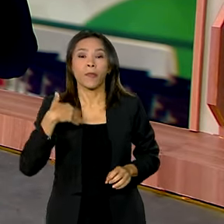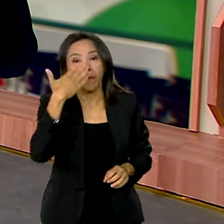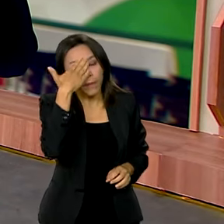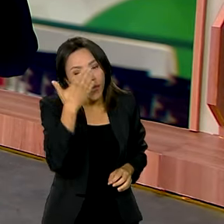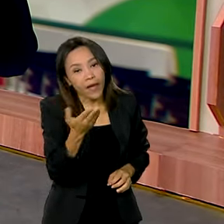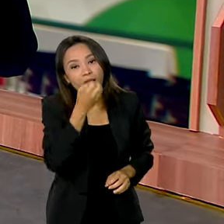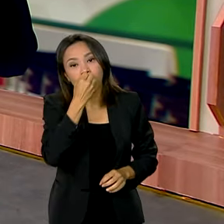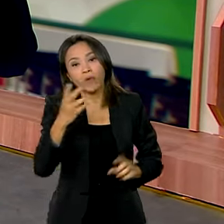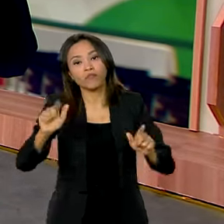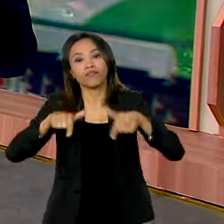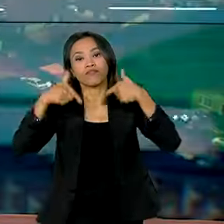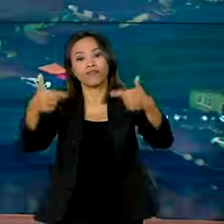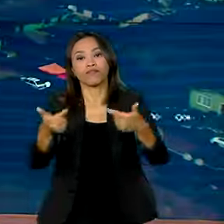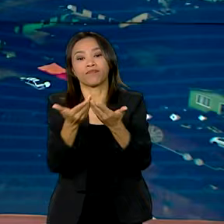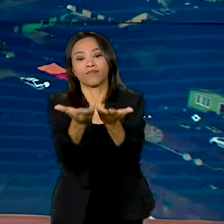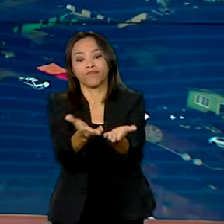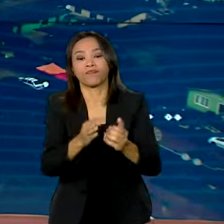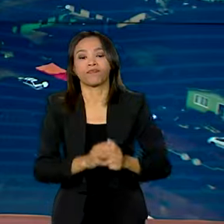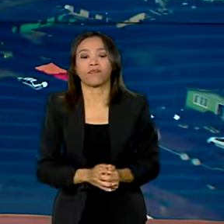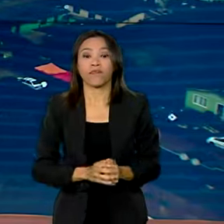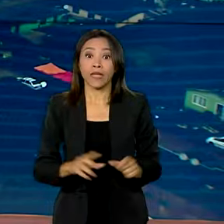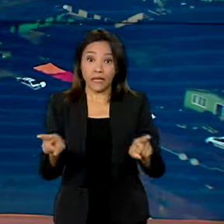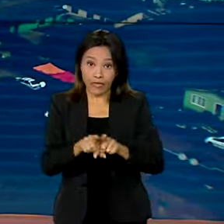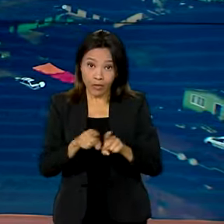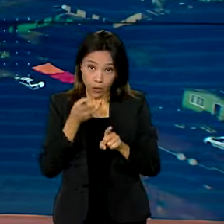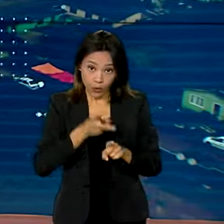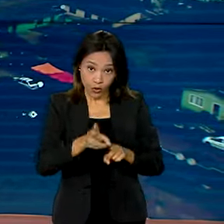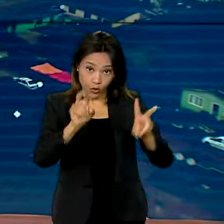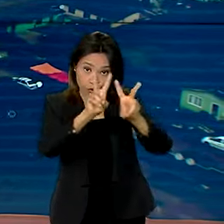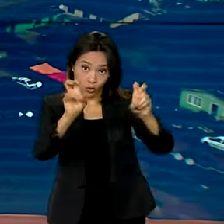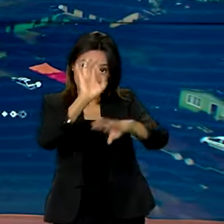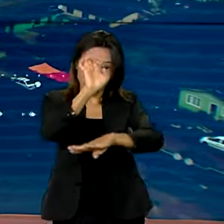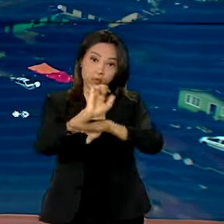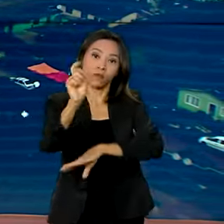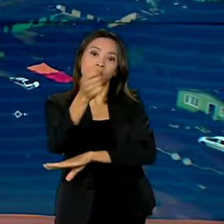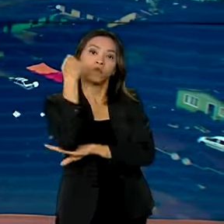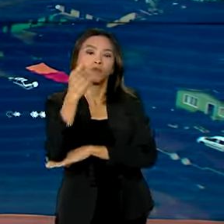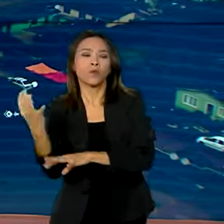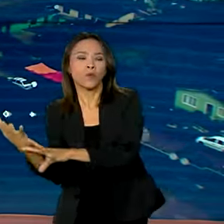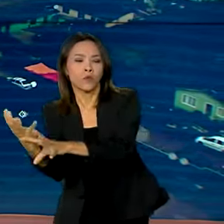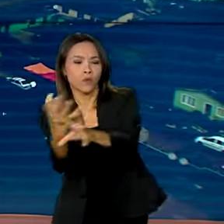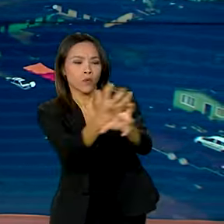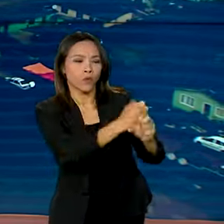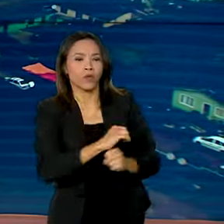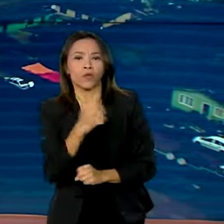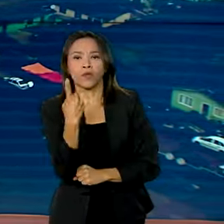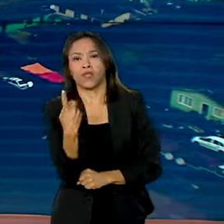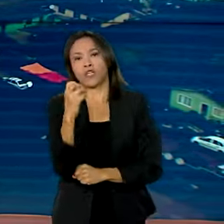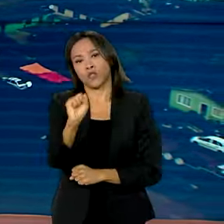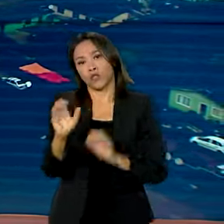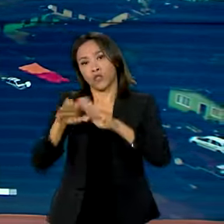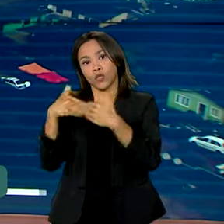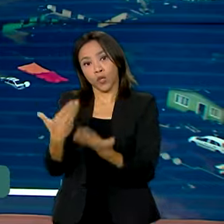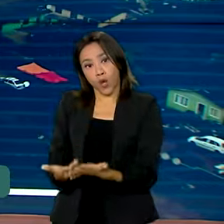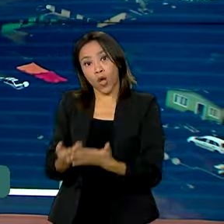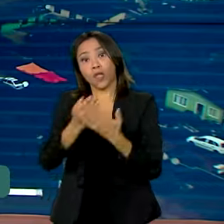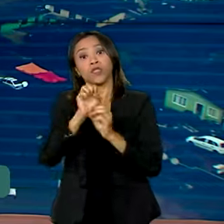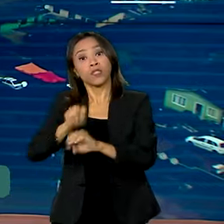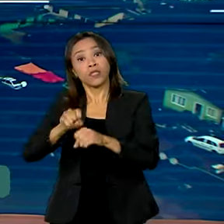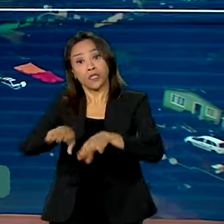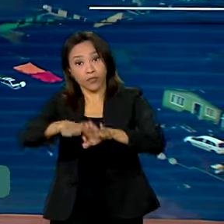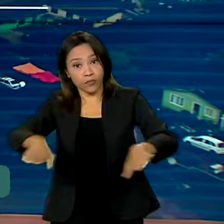bom trabalho para você aí. E ainda falando do Rio Grande do Sul, 18 escolas municipais de educação infantil, que estavam